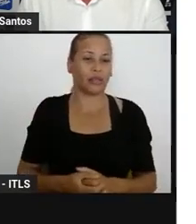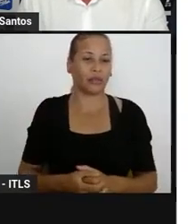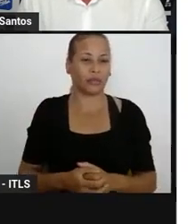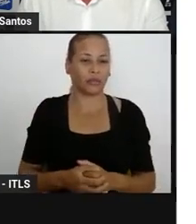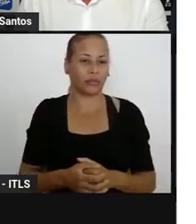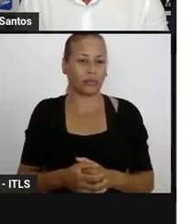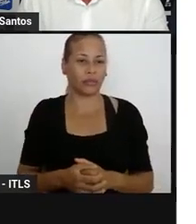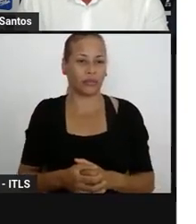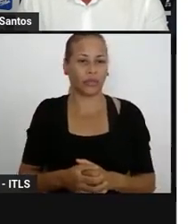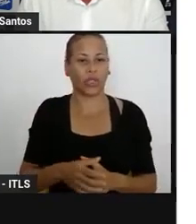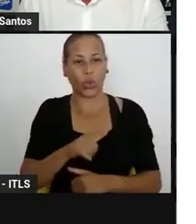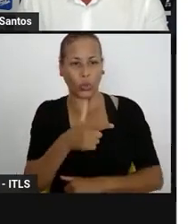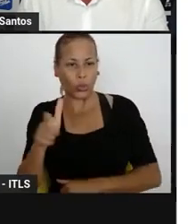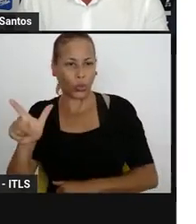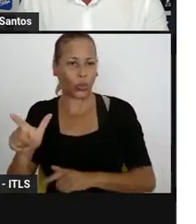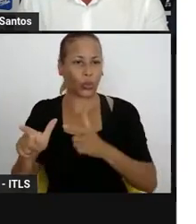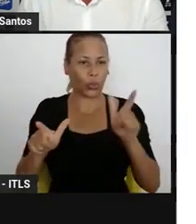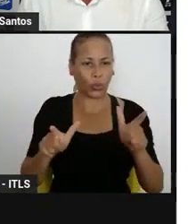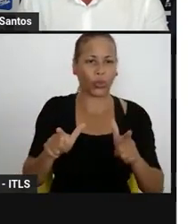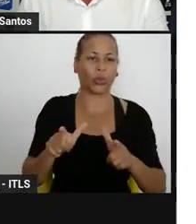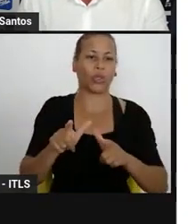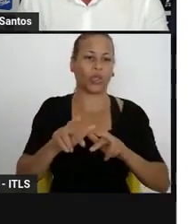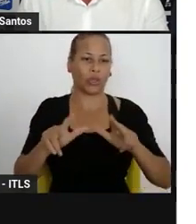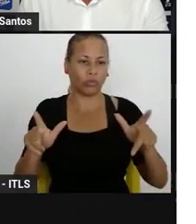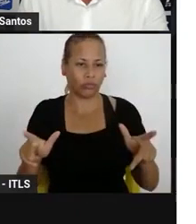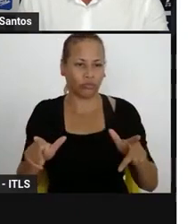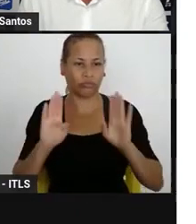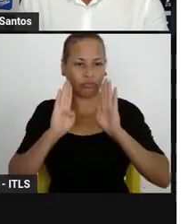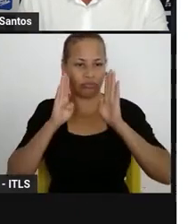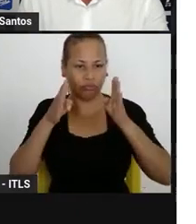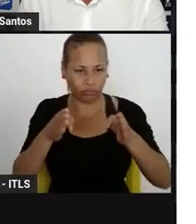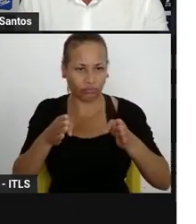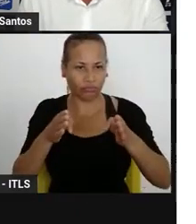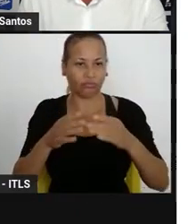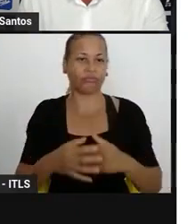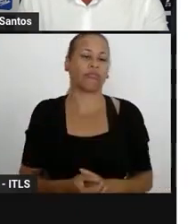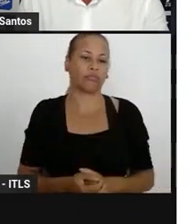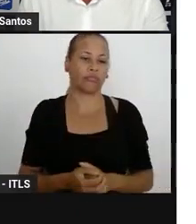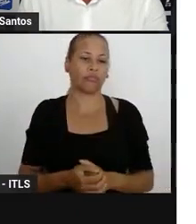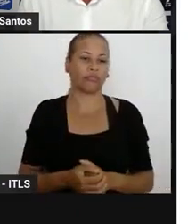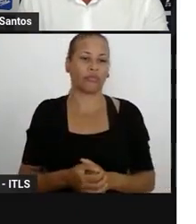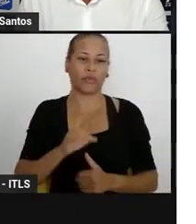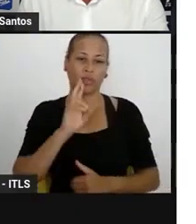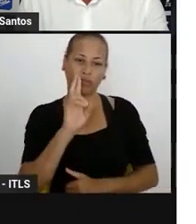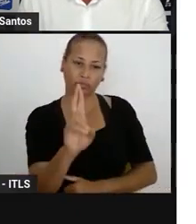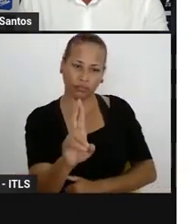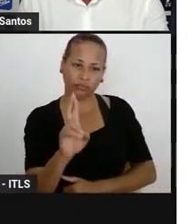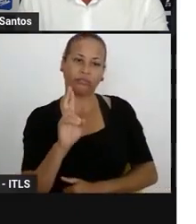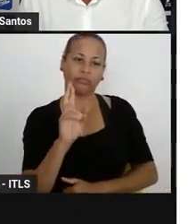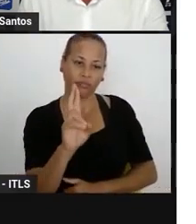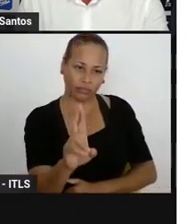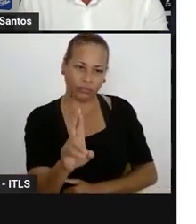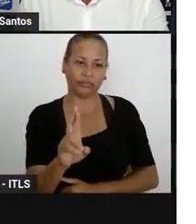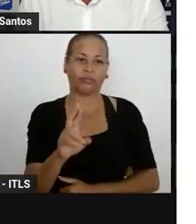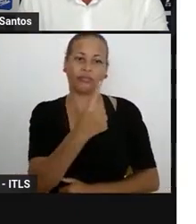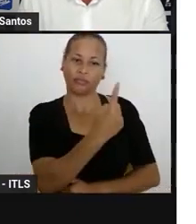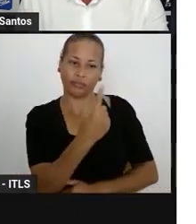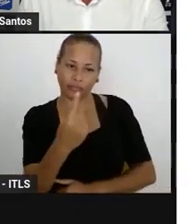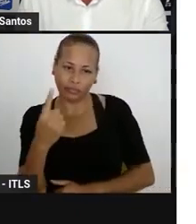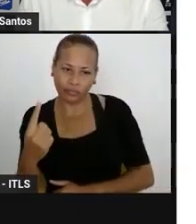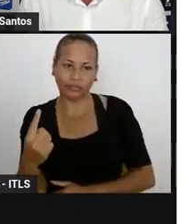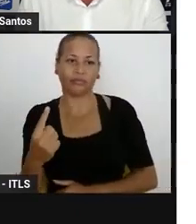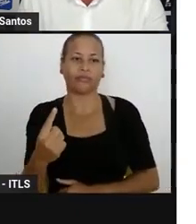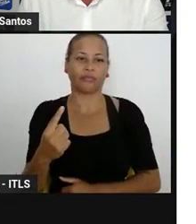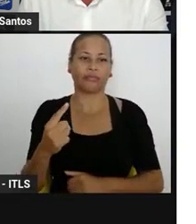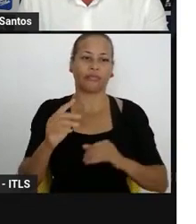vocês podem acompanhar esse documento que está em tela, mas também esse anexo 2 da